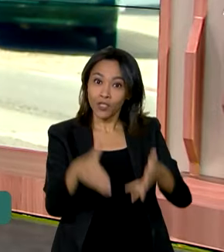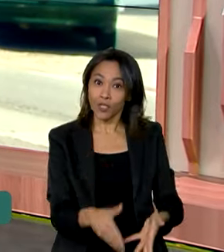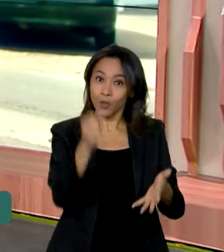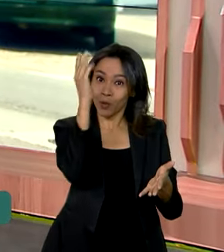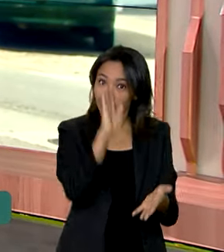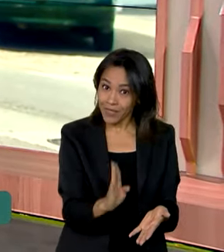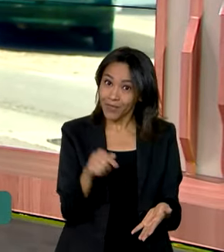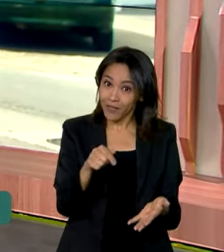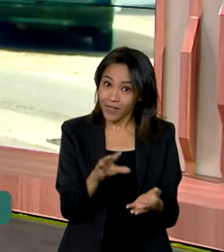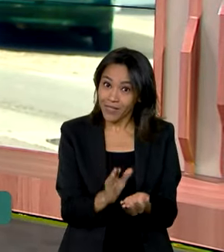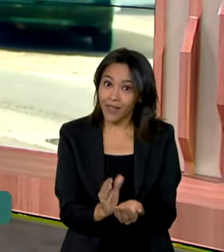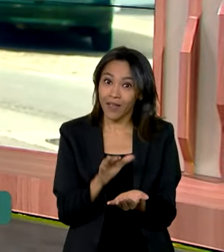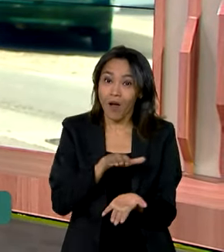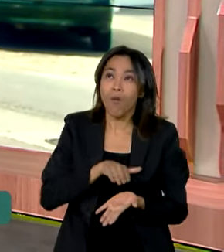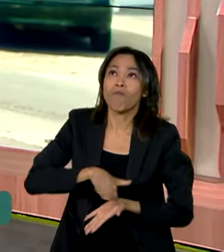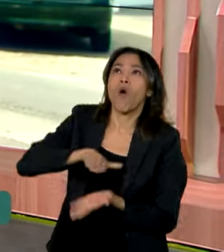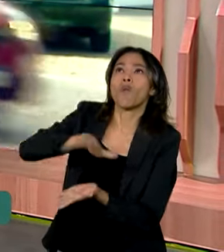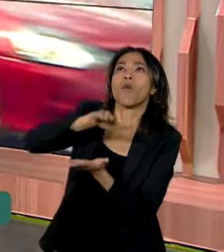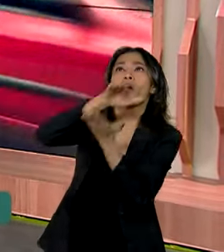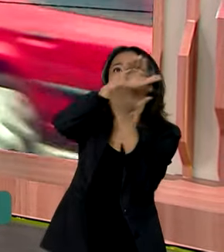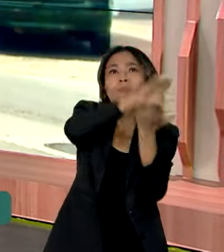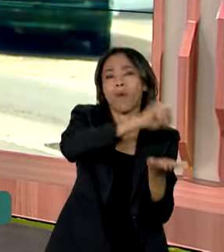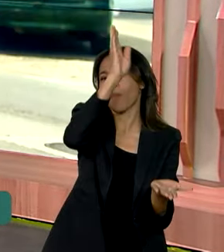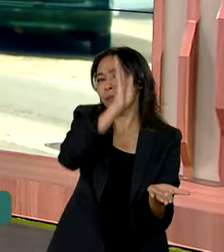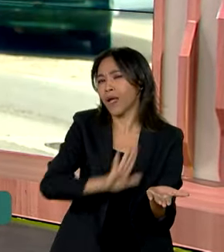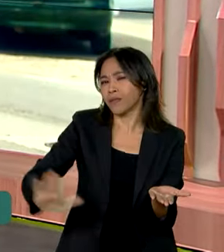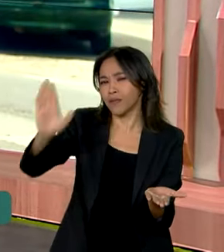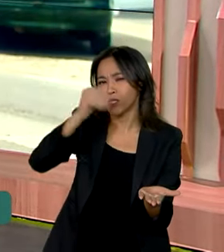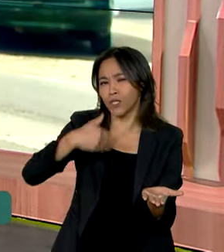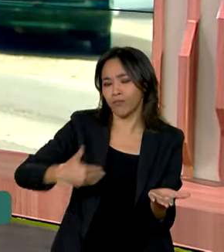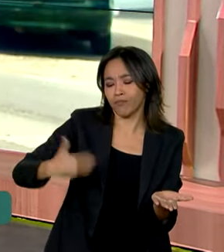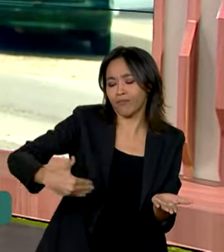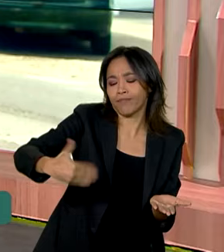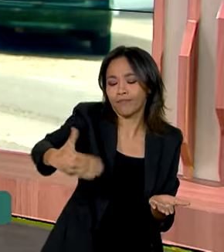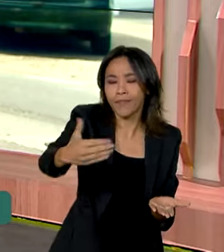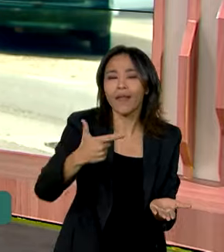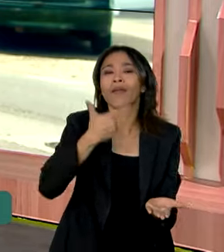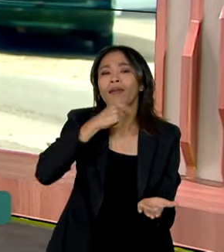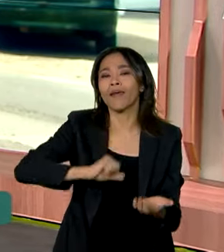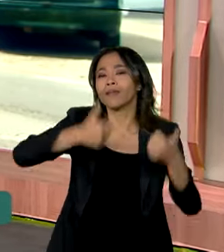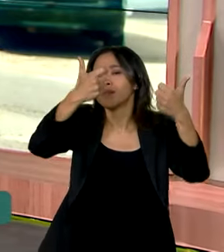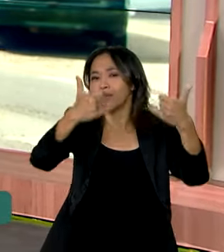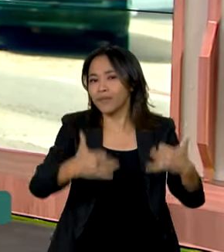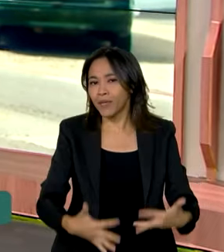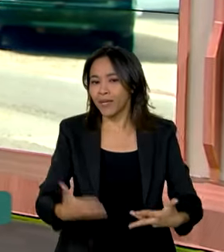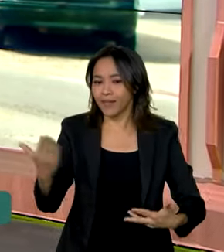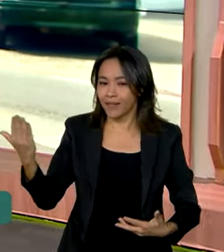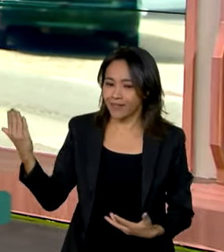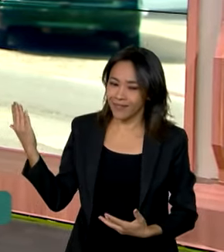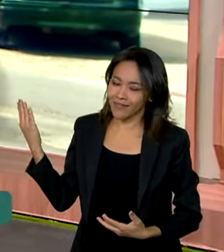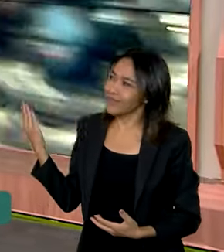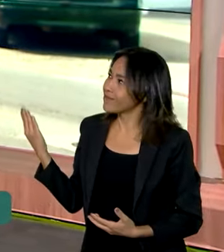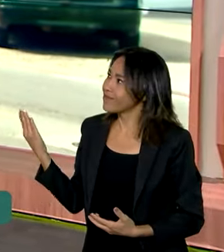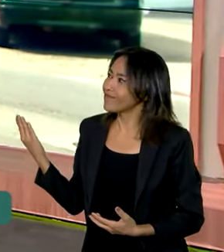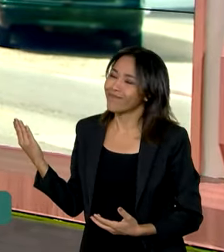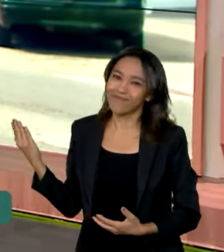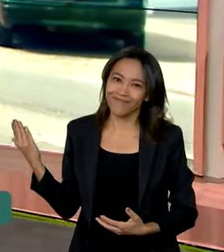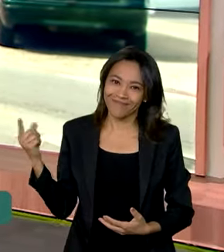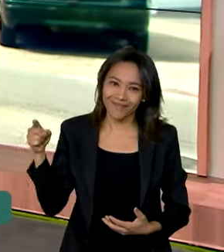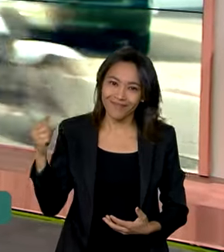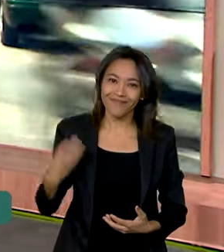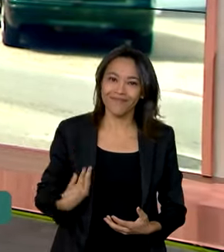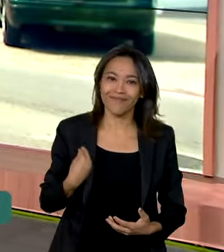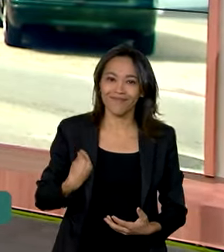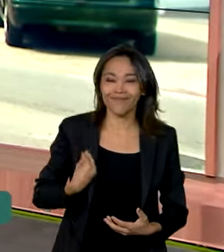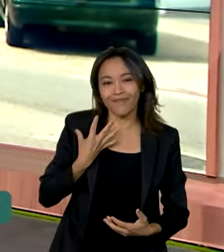e vai ser distribuído para todo o país nos próximos dias. Quem tem os detalhes é o repórter Dimas Sod, direto